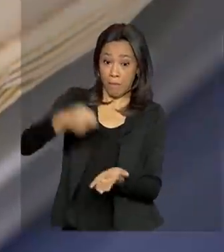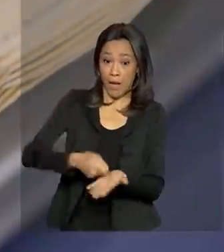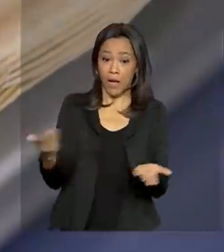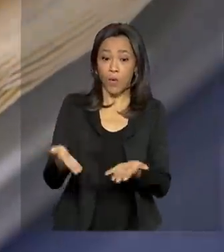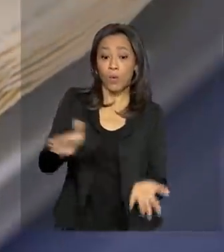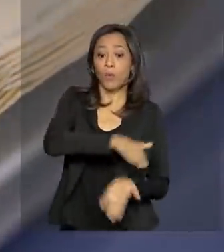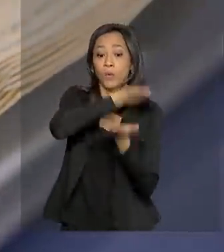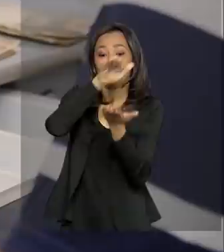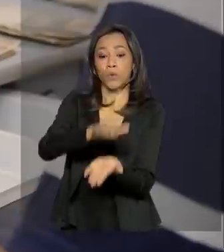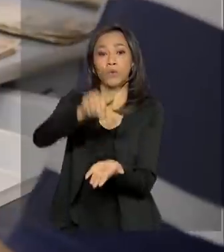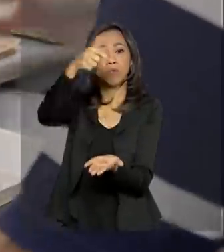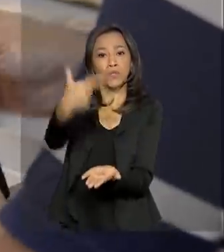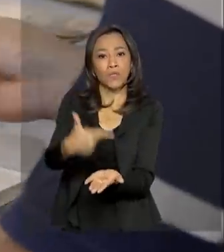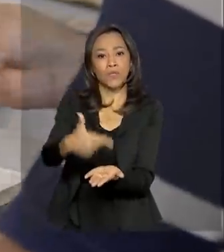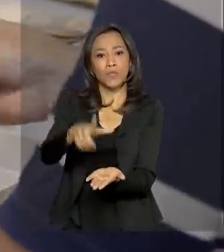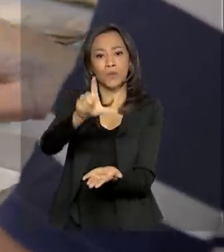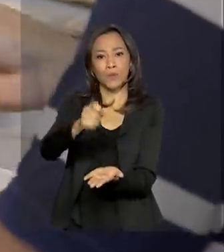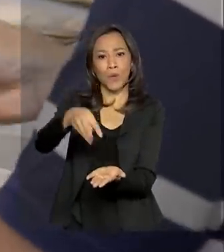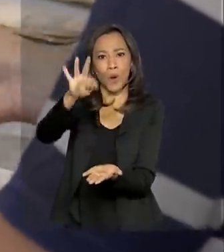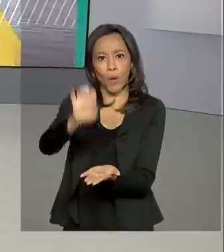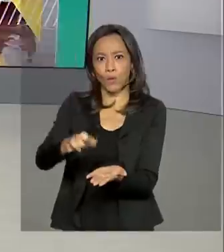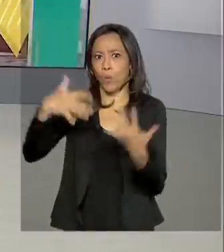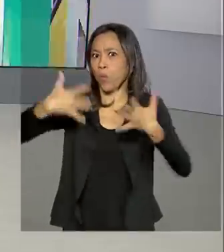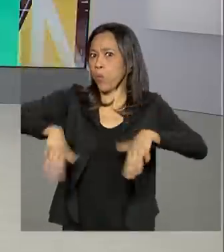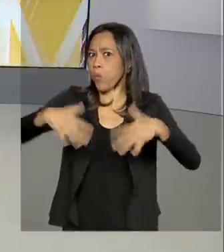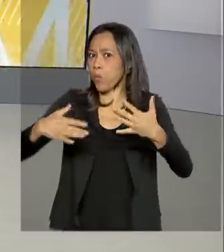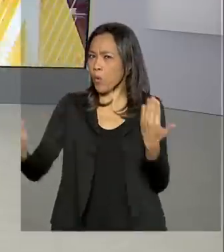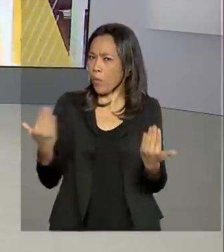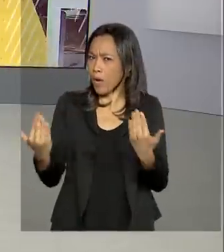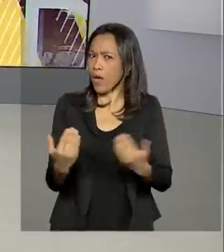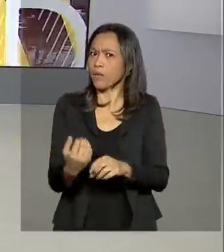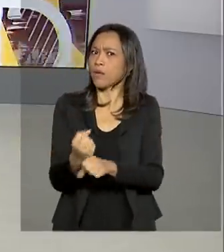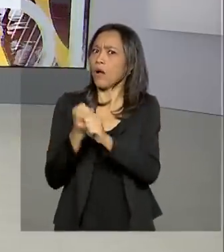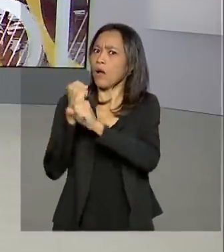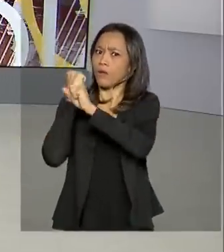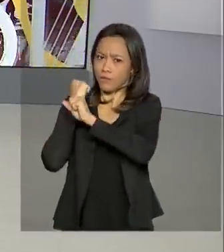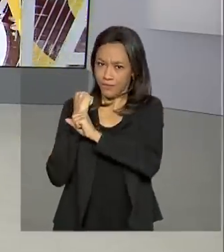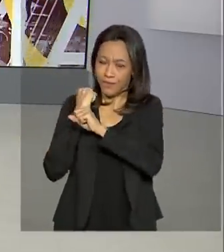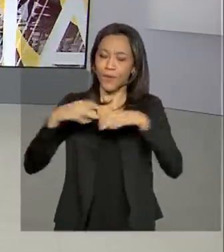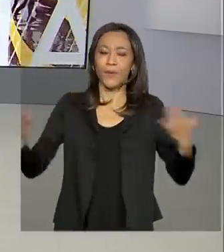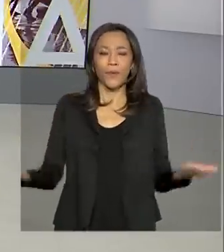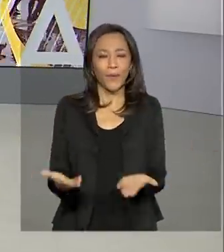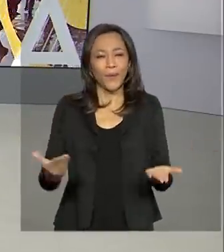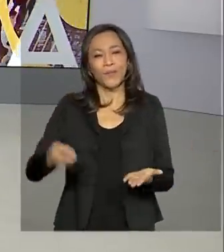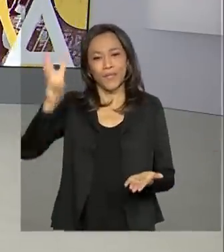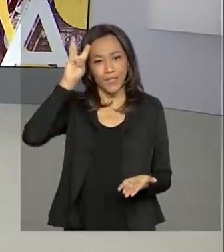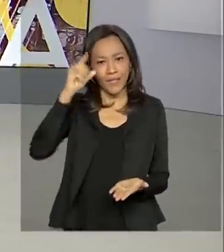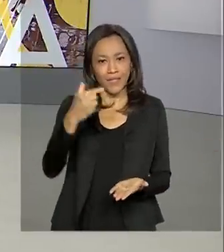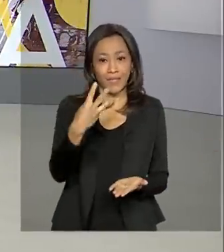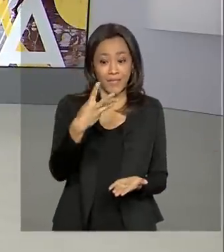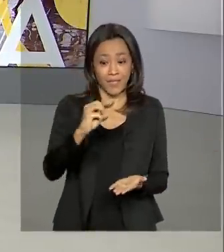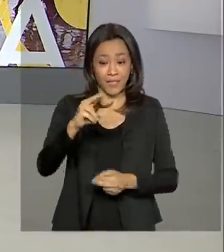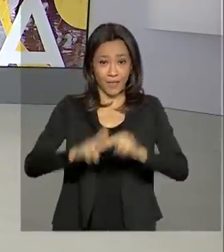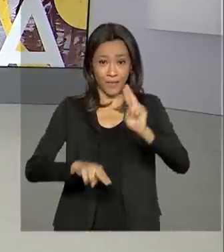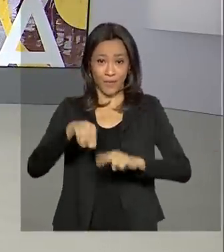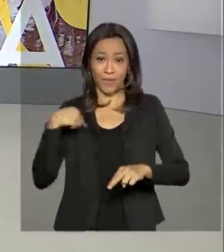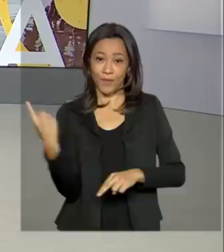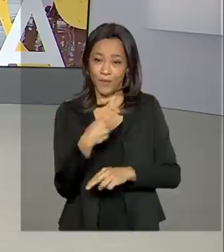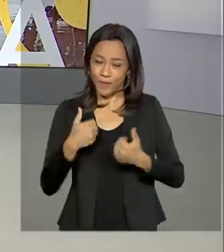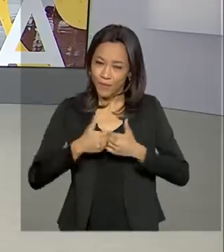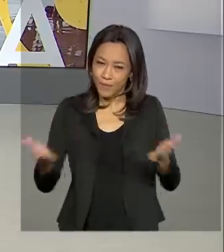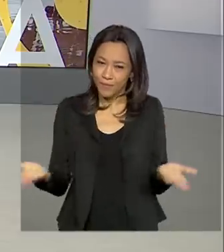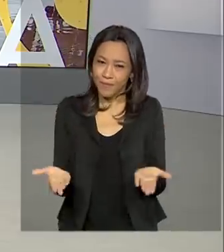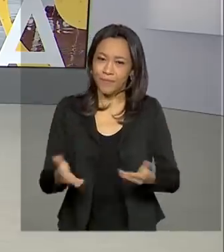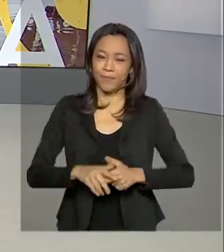restituições, o maior dos últimos anos. Hoje é terça-feira, 30 de junho de 2020. O Brasil em Dia